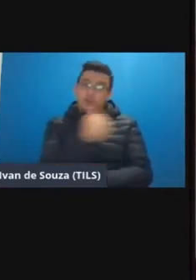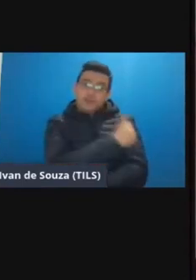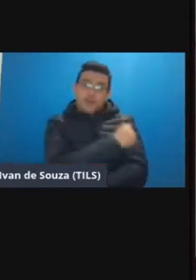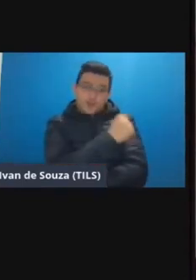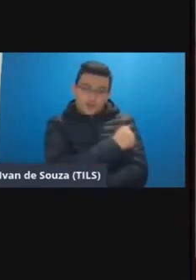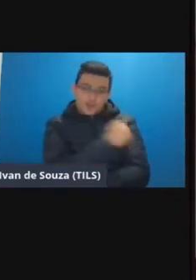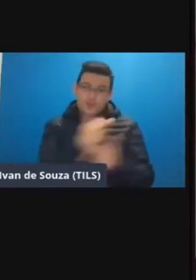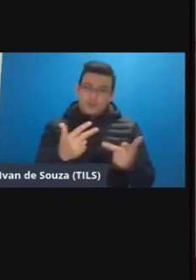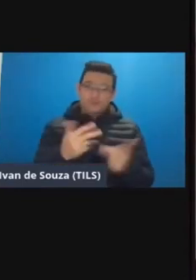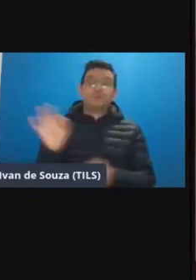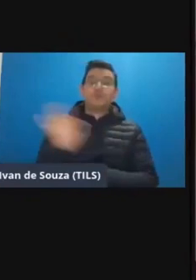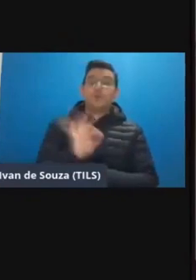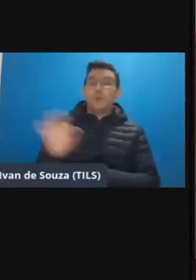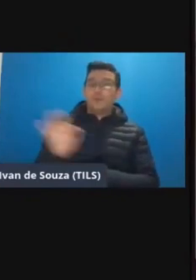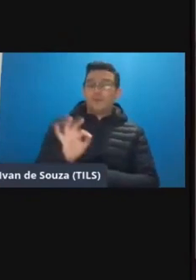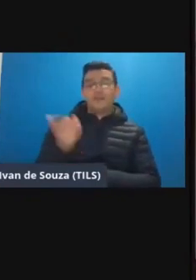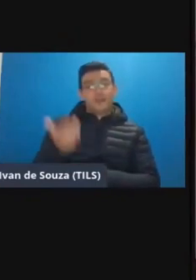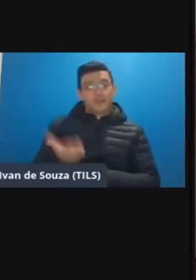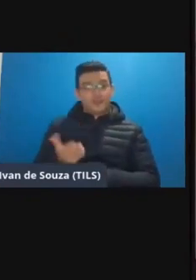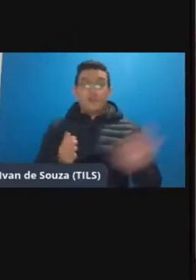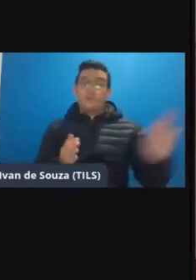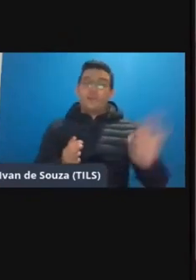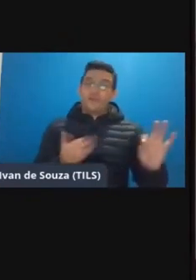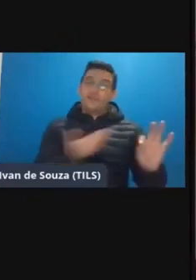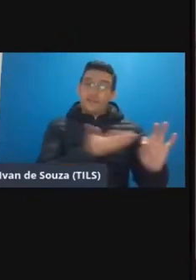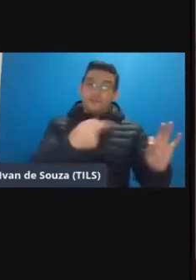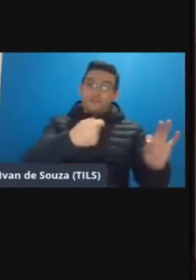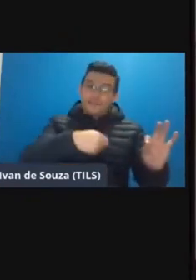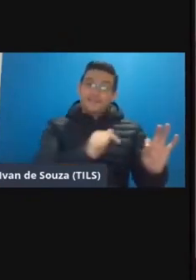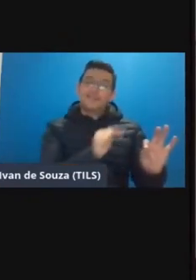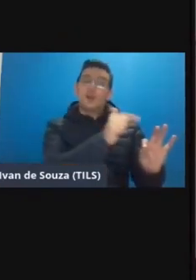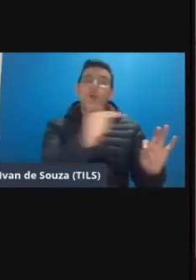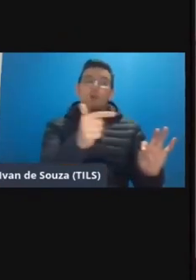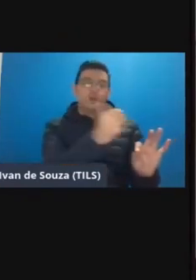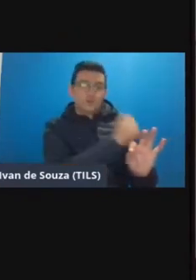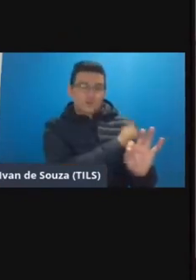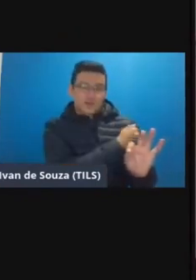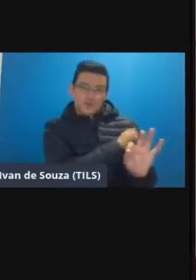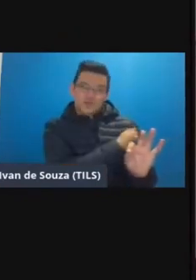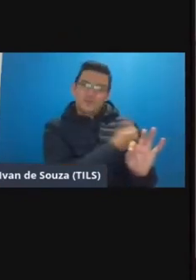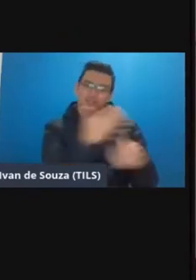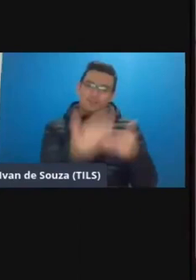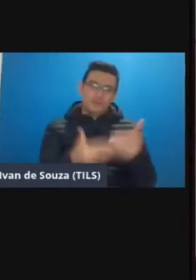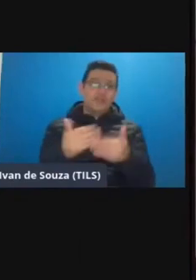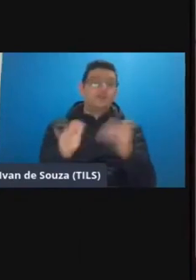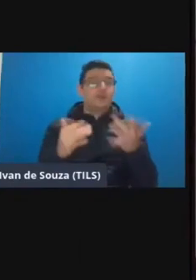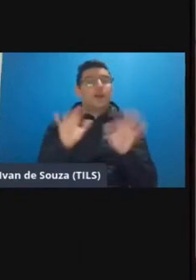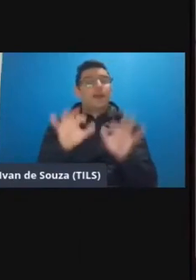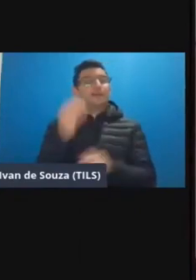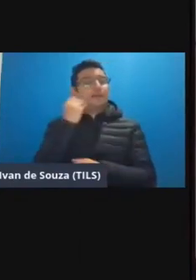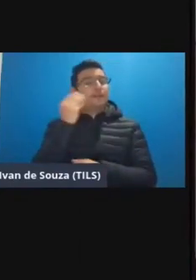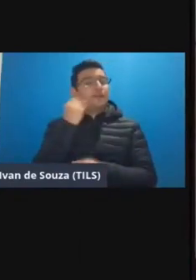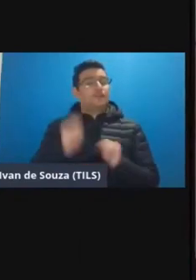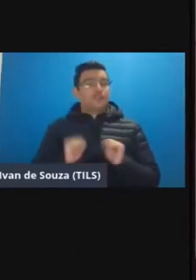uma porcentagem é você a outra porcentagem precisa do outro nesse processo então é essa tentativa de